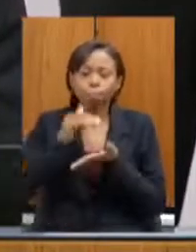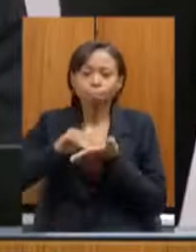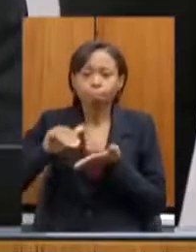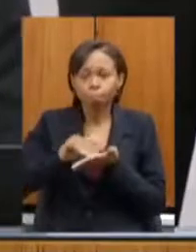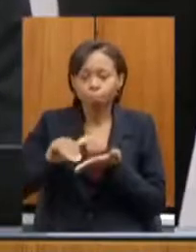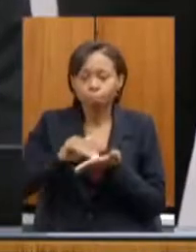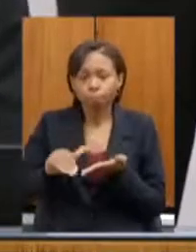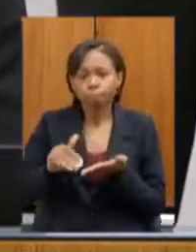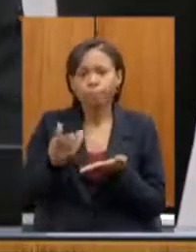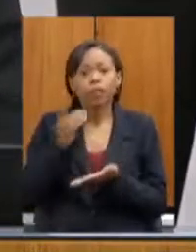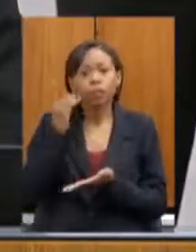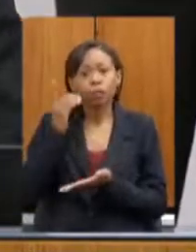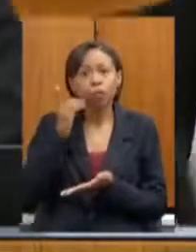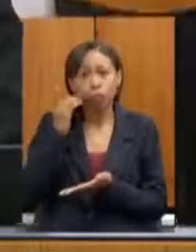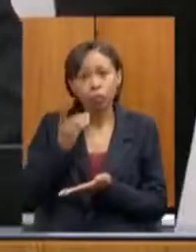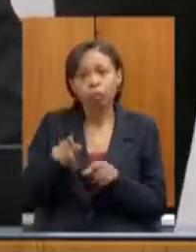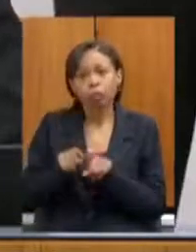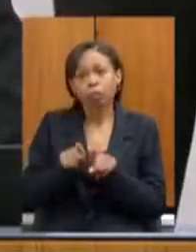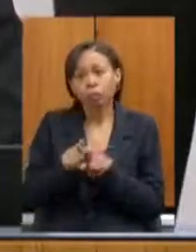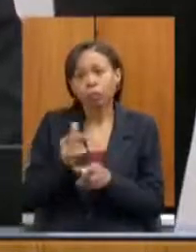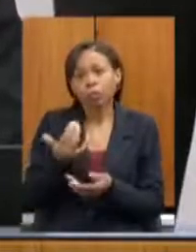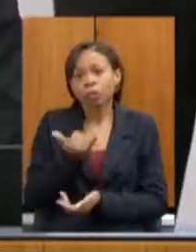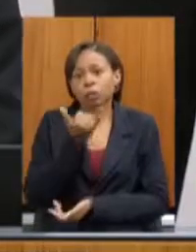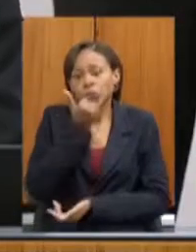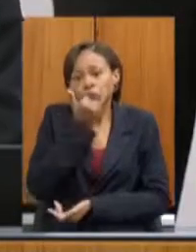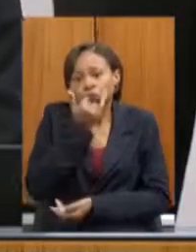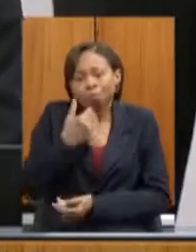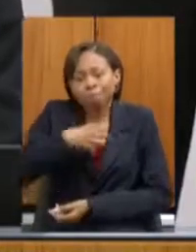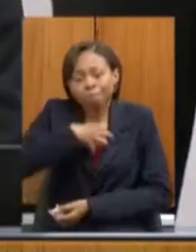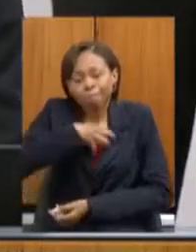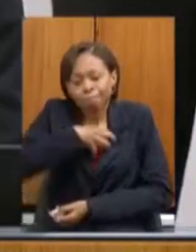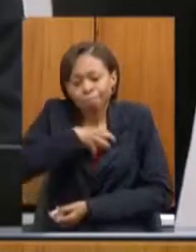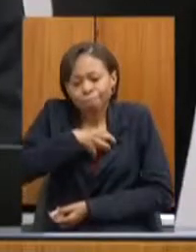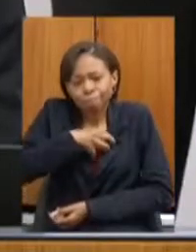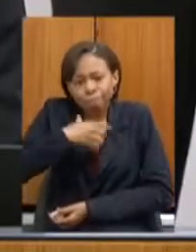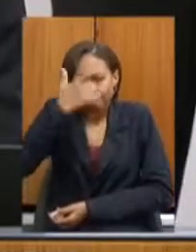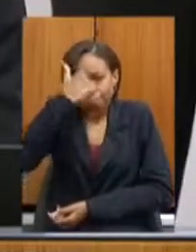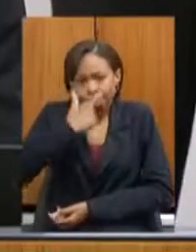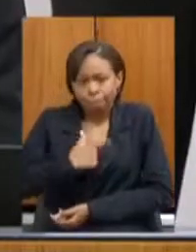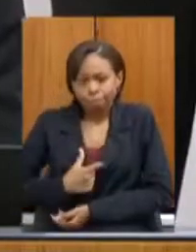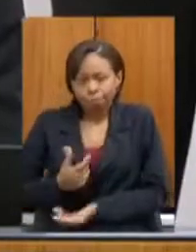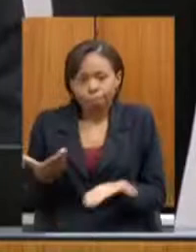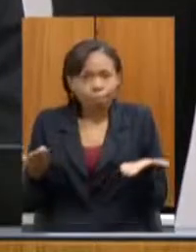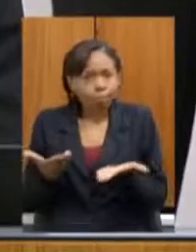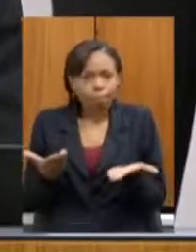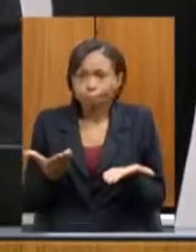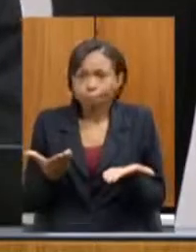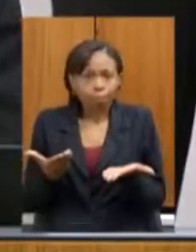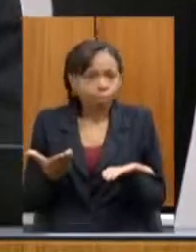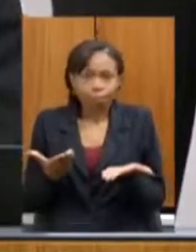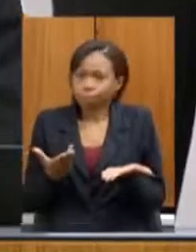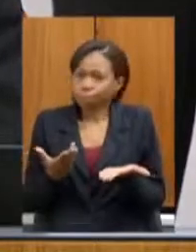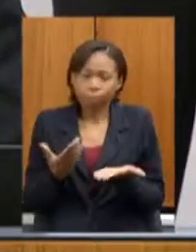pela condição de hoje, não tenho condição de continuar